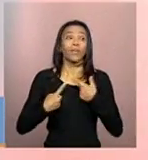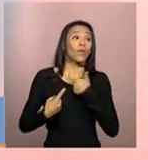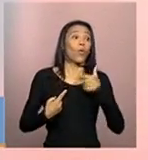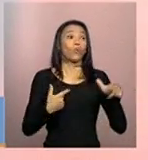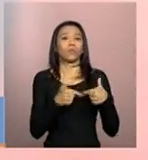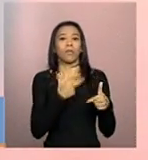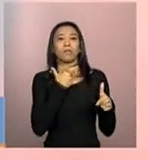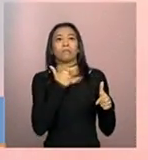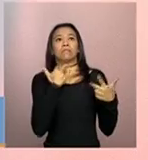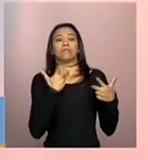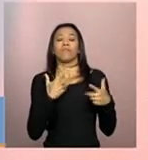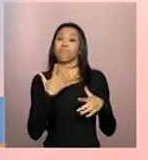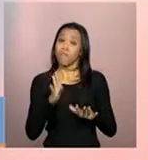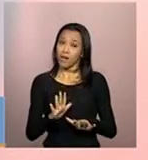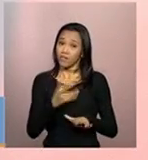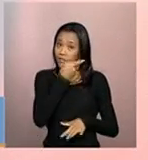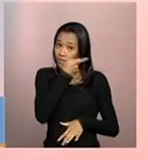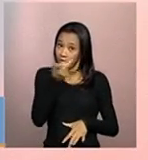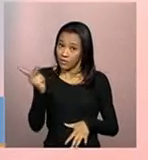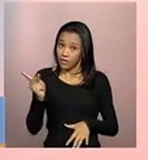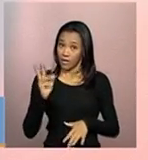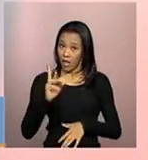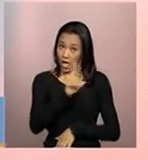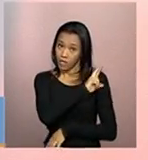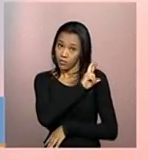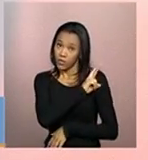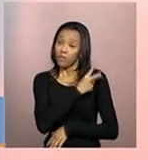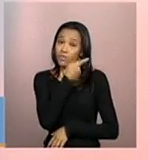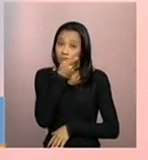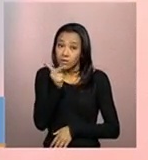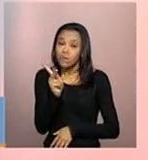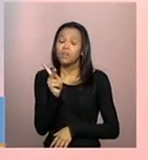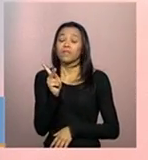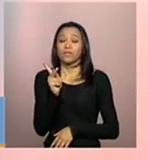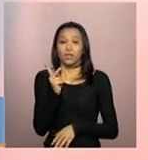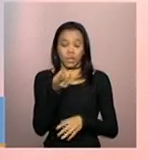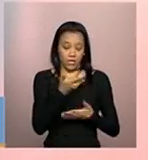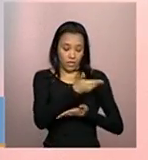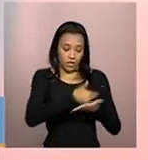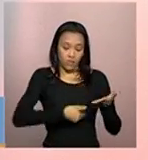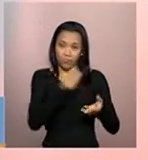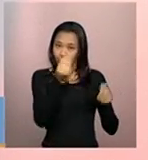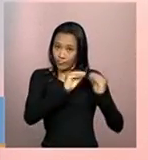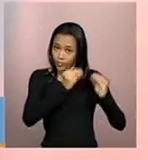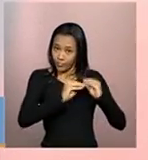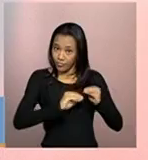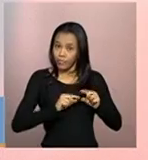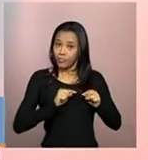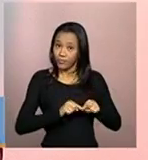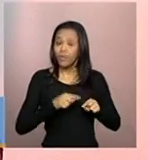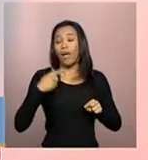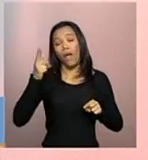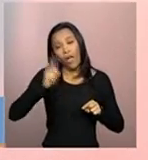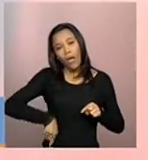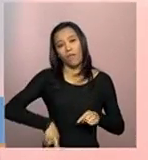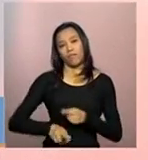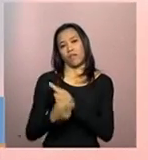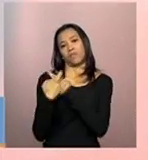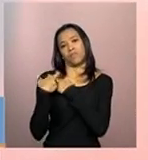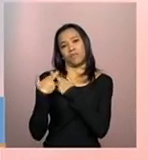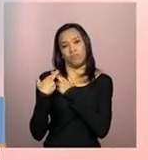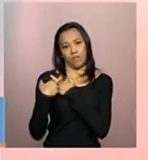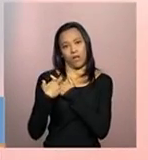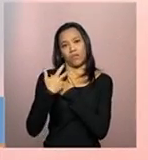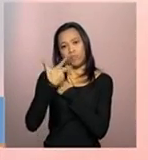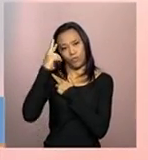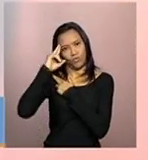da visita técnica e da realização do preenchimento do cadastro é uma questão que está colocada para o gestor como uma